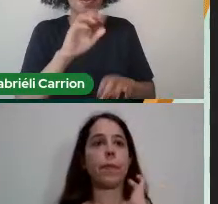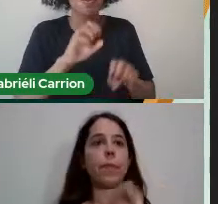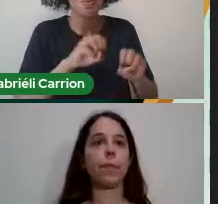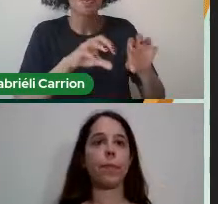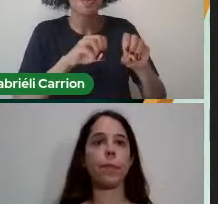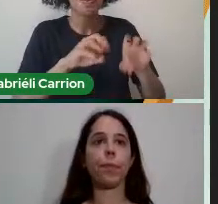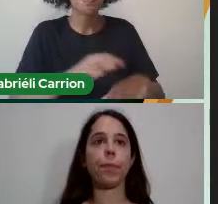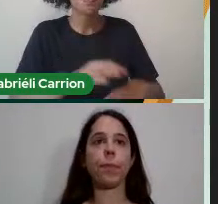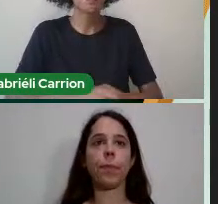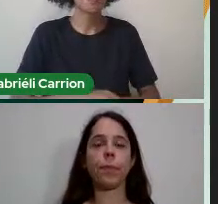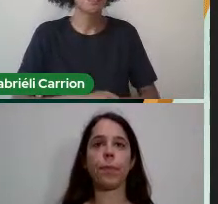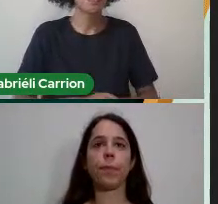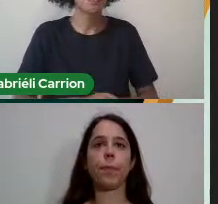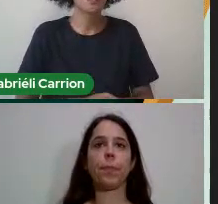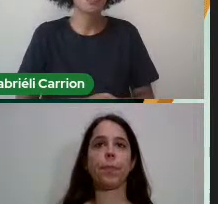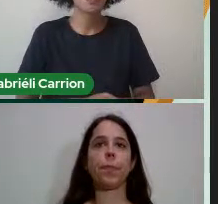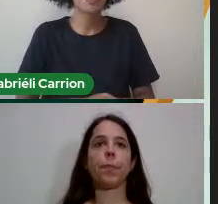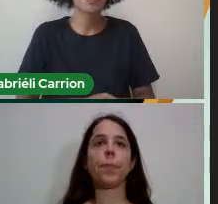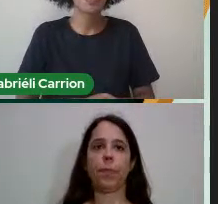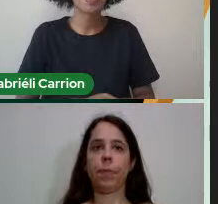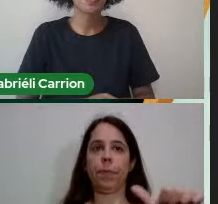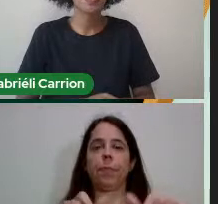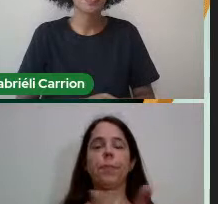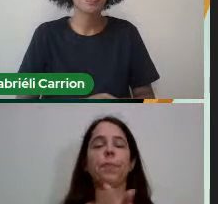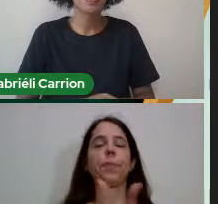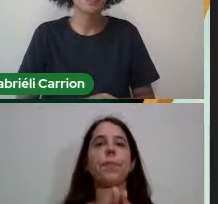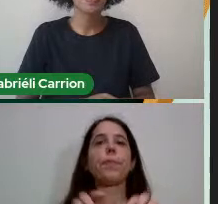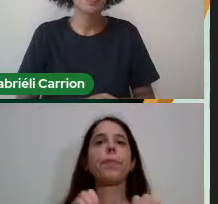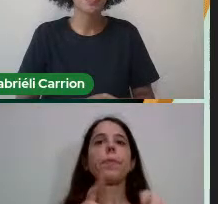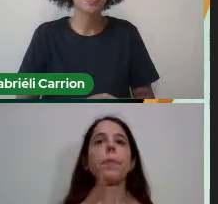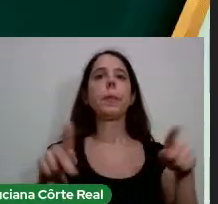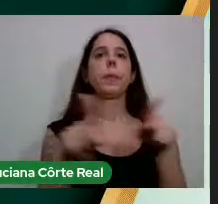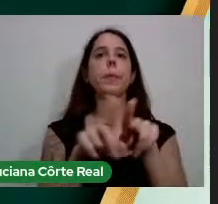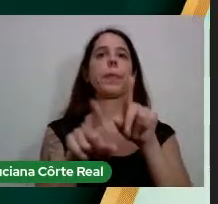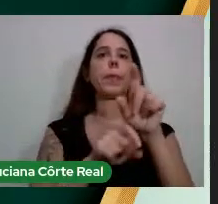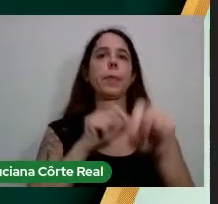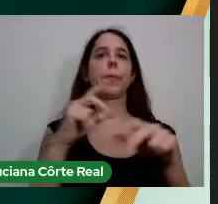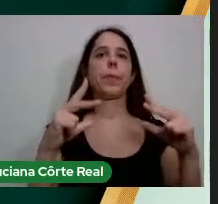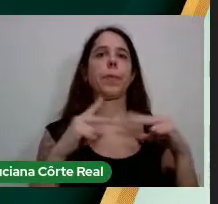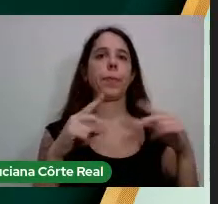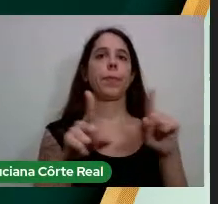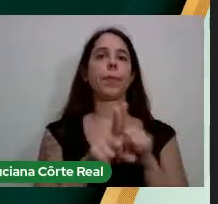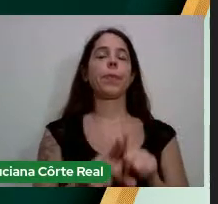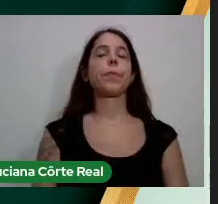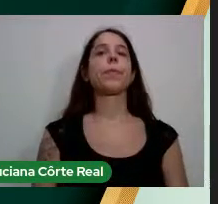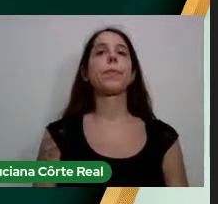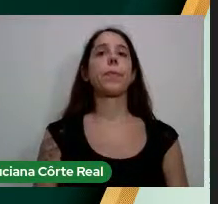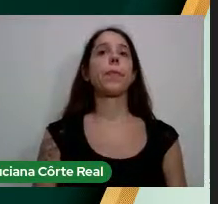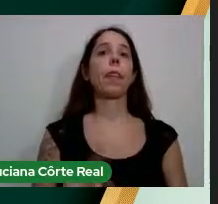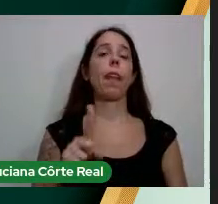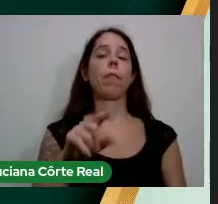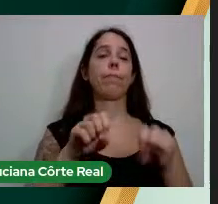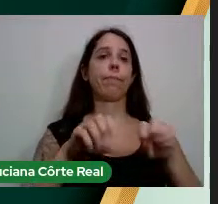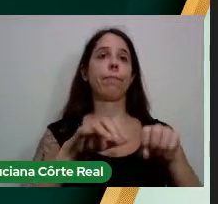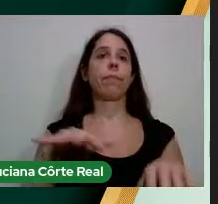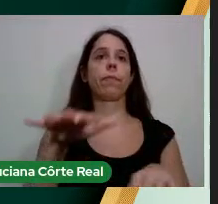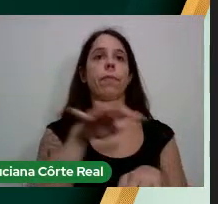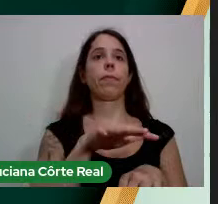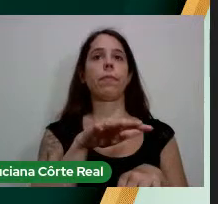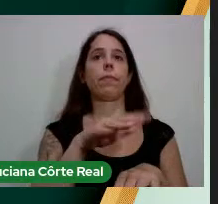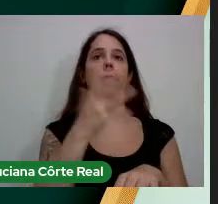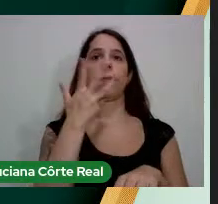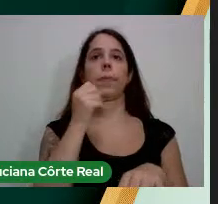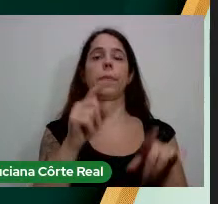Pública Na educação Popular Na educação Privada Ou seja Na educação Das nossas